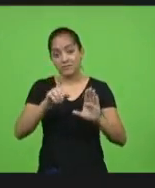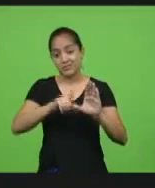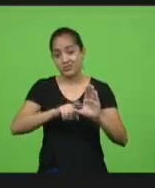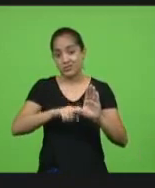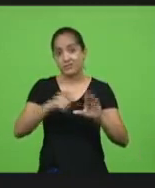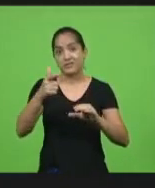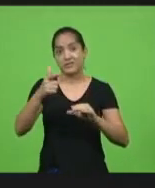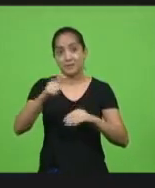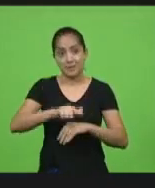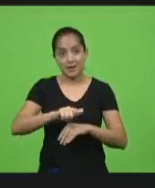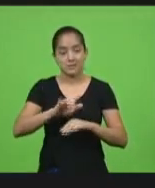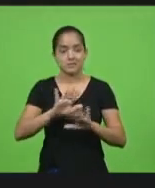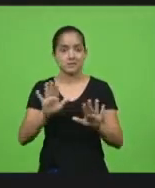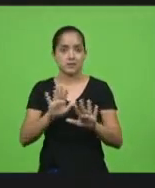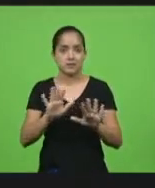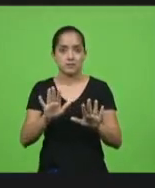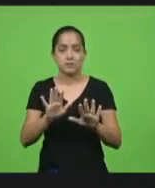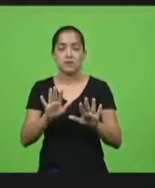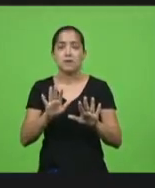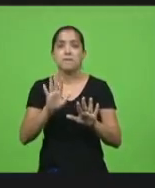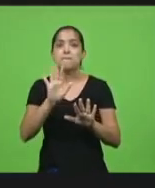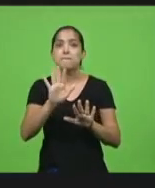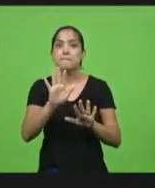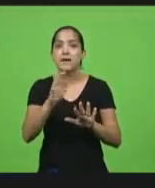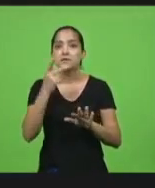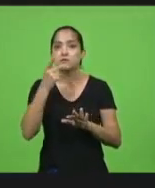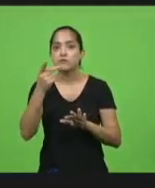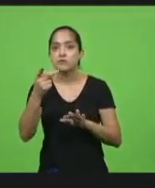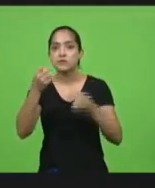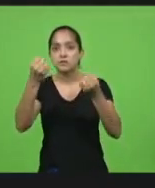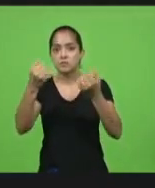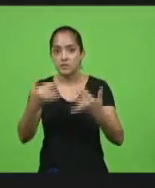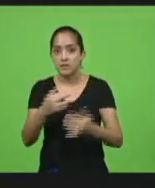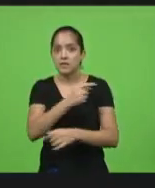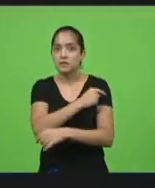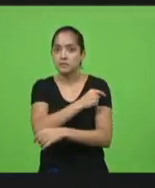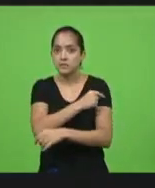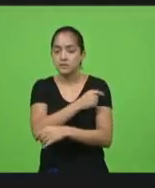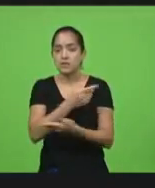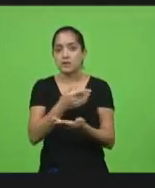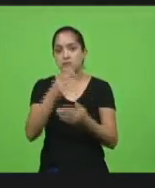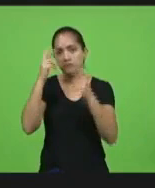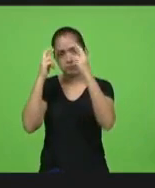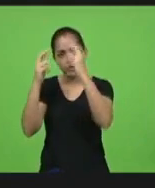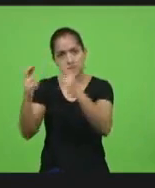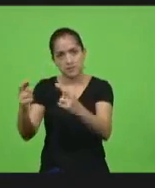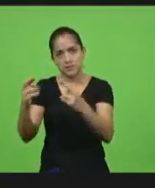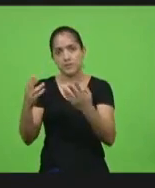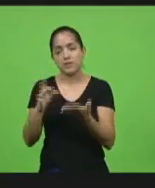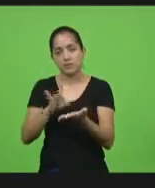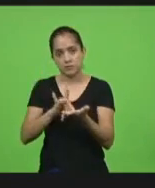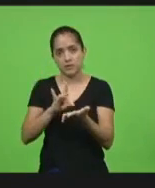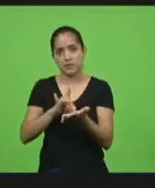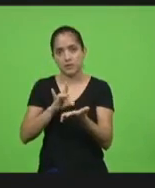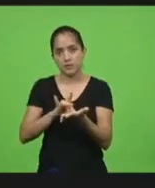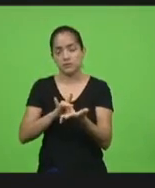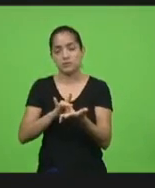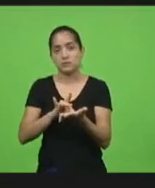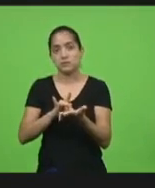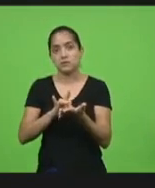relação ao que foi dito de vacina respeito todo mundo de verdade inicio meu